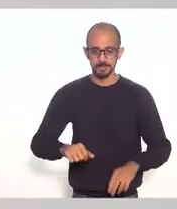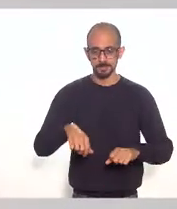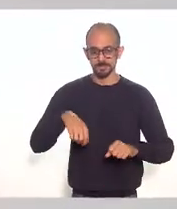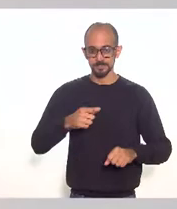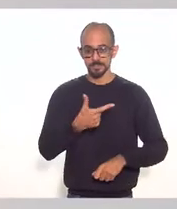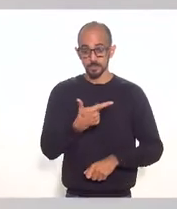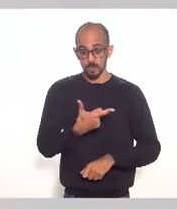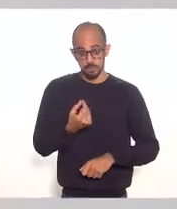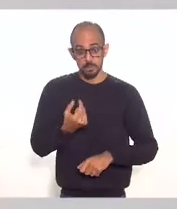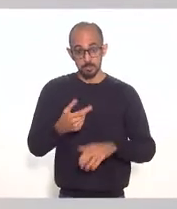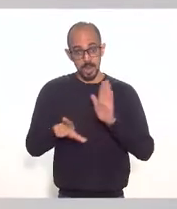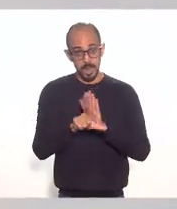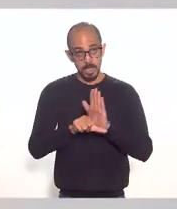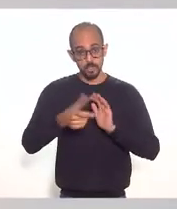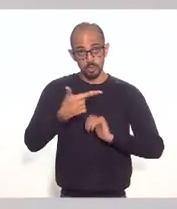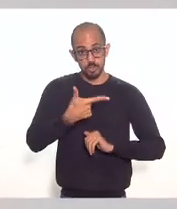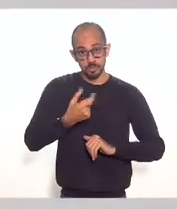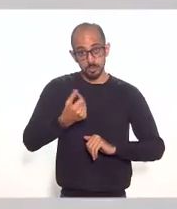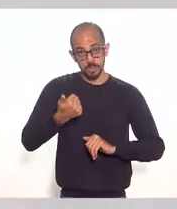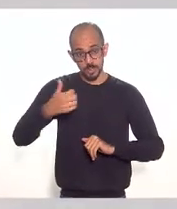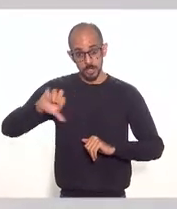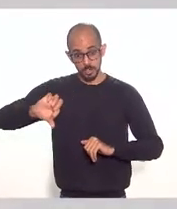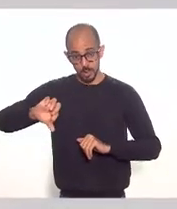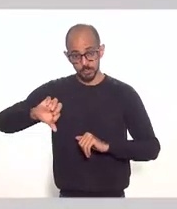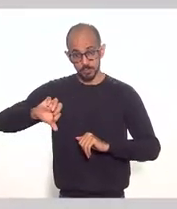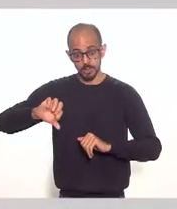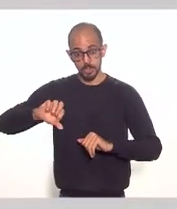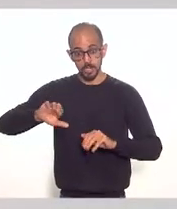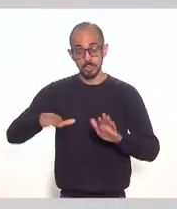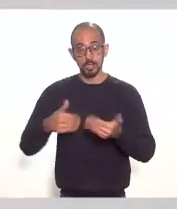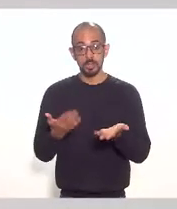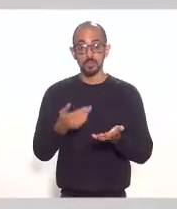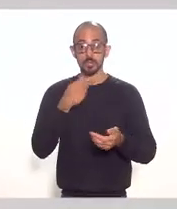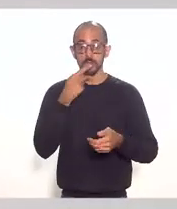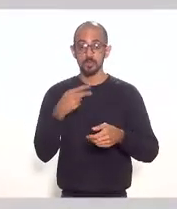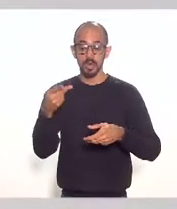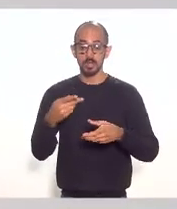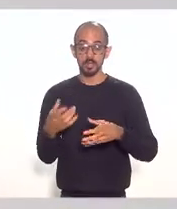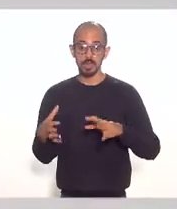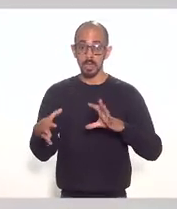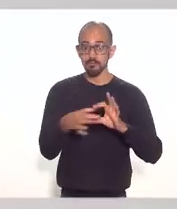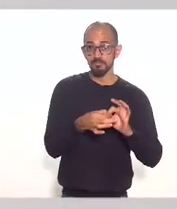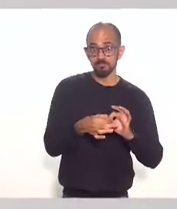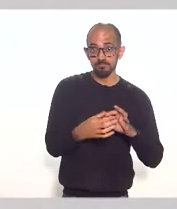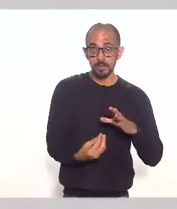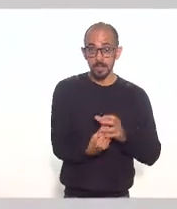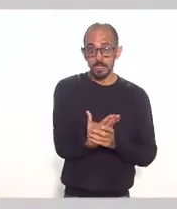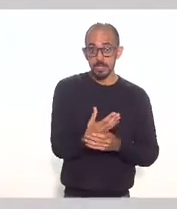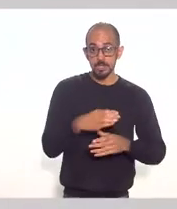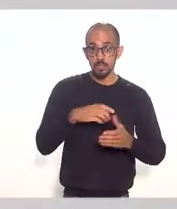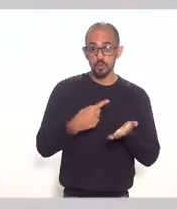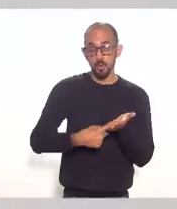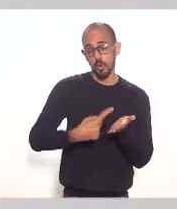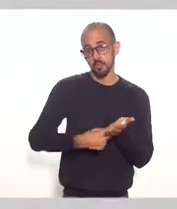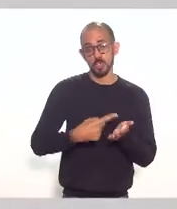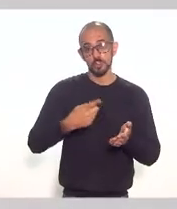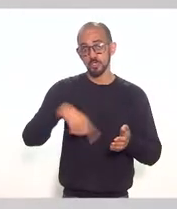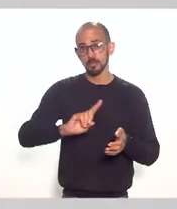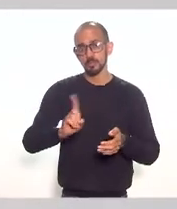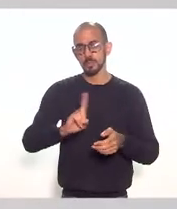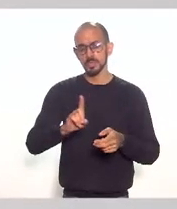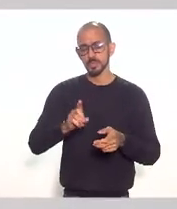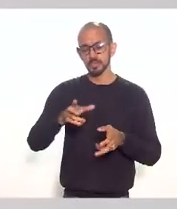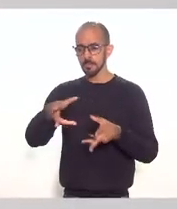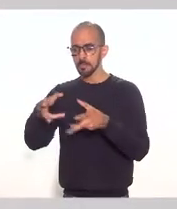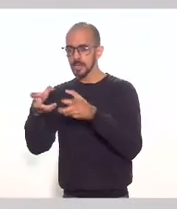nesse caso específico aqui a gente está falando de internalização de convênio então a gente não precisa observar as regras de